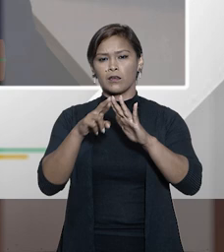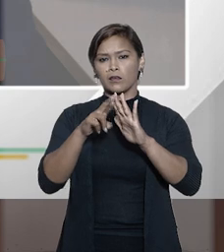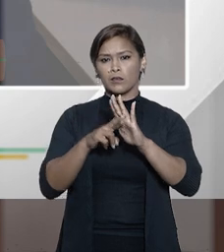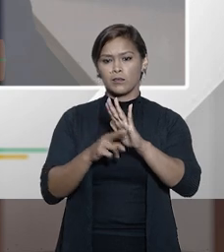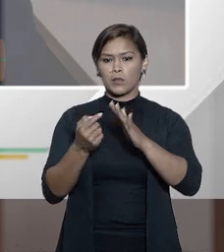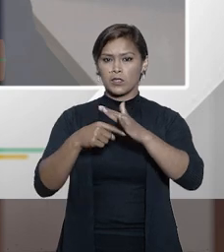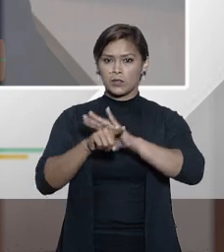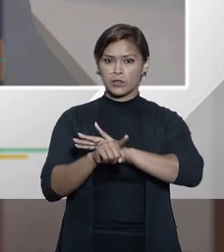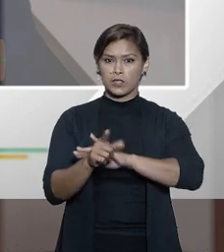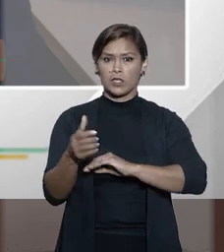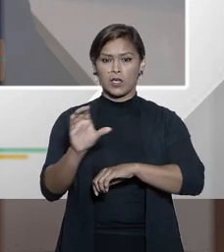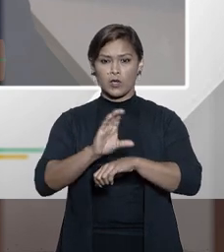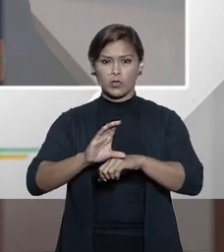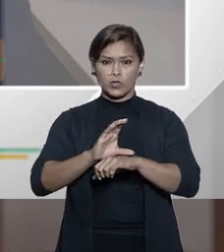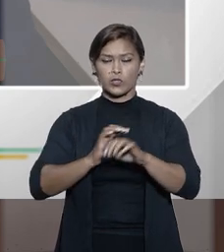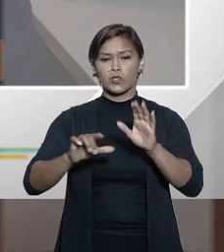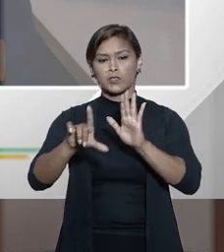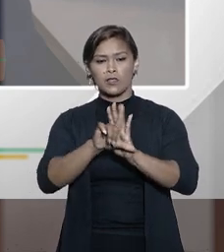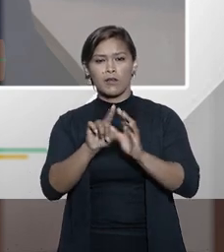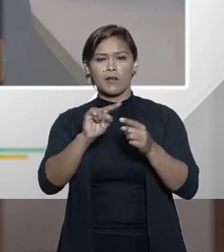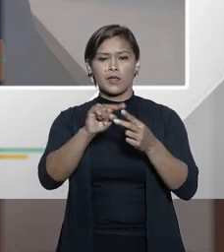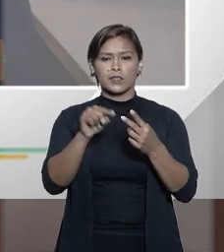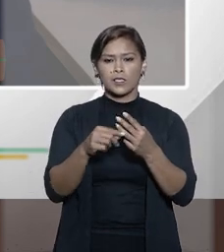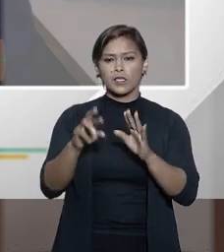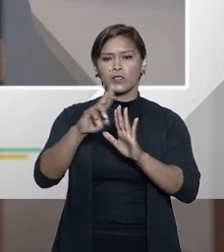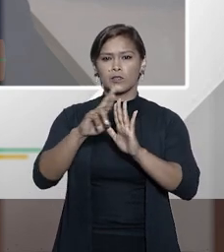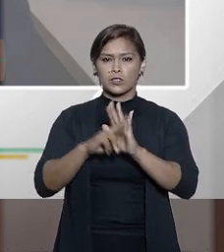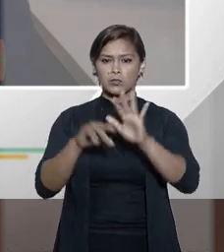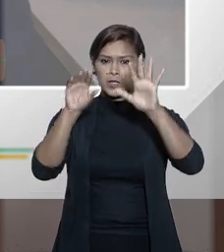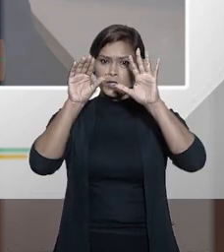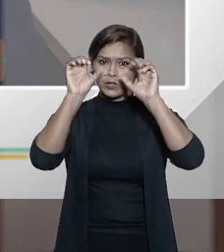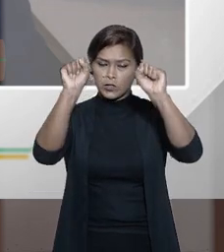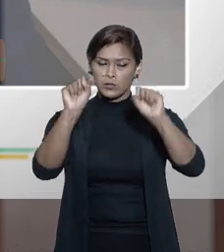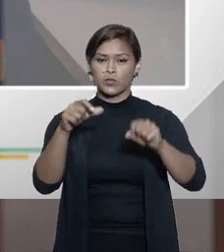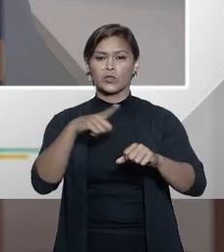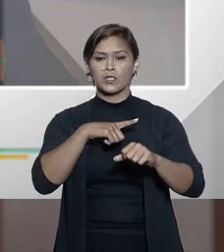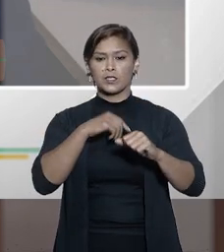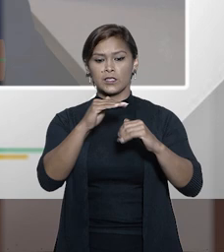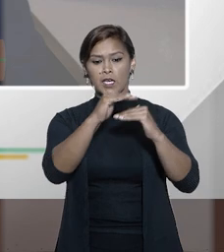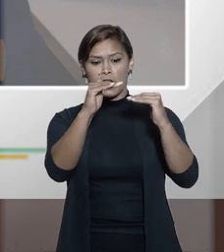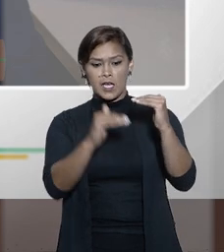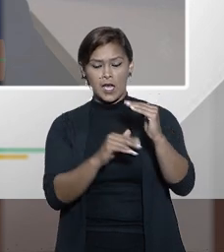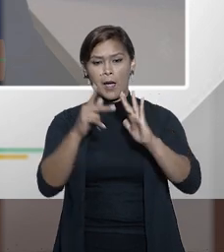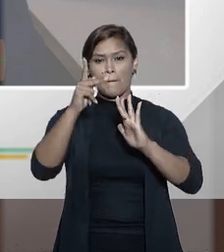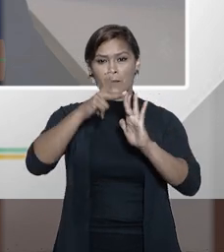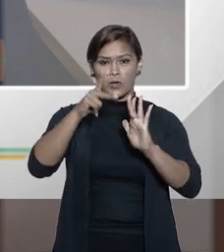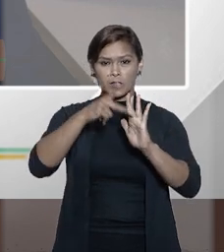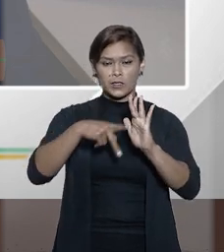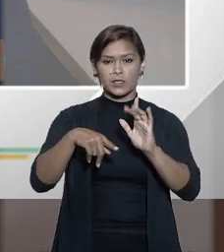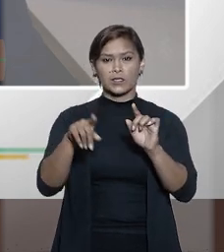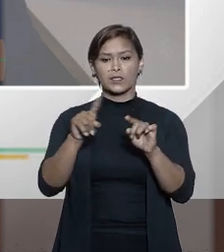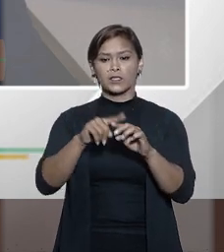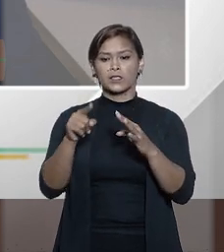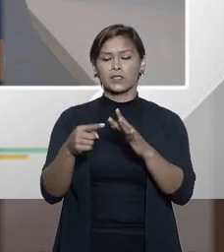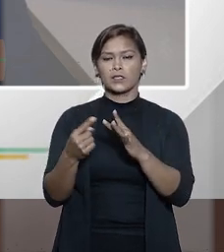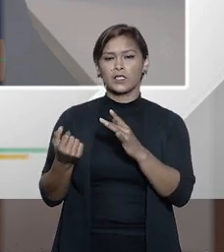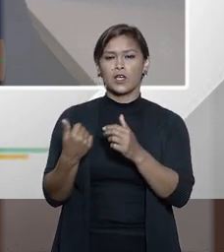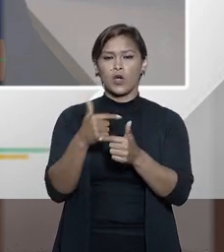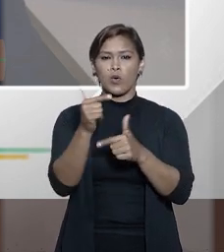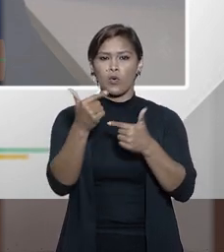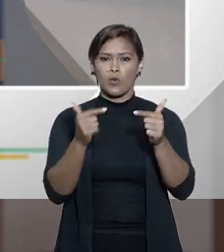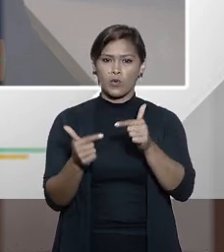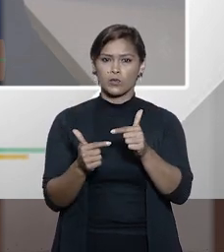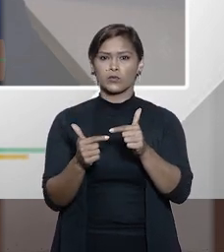internos. Então, se a gente tem a Constituição, as leis, os regimentos dos tribunais, embaixo estarem as portarias e atos baixados